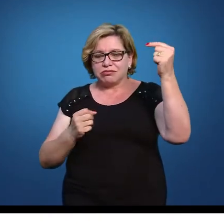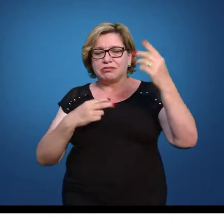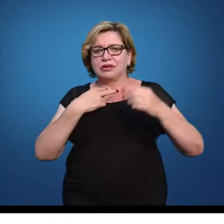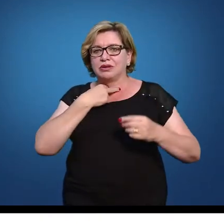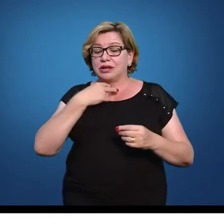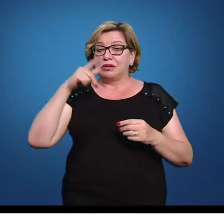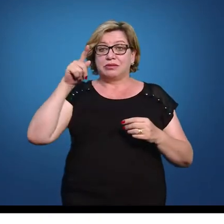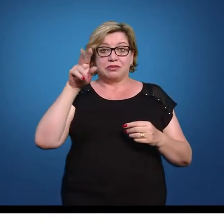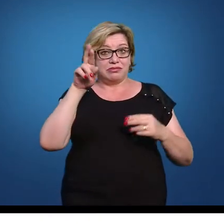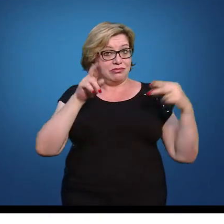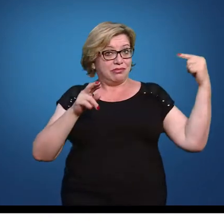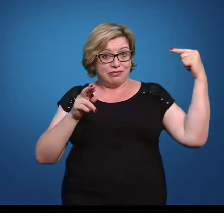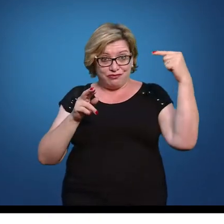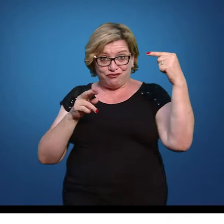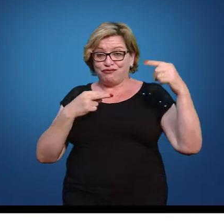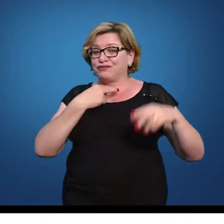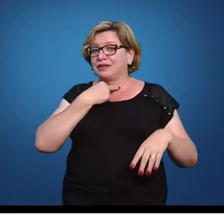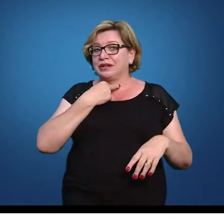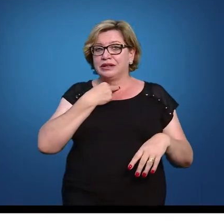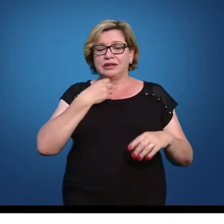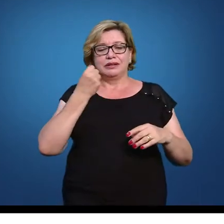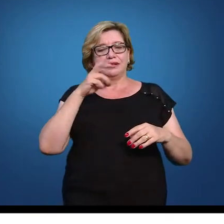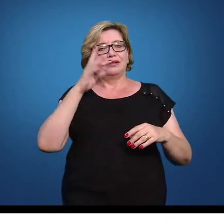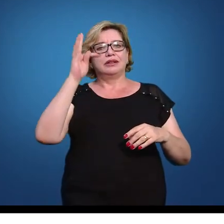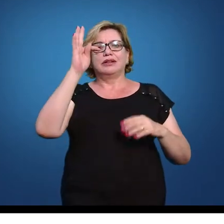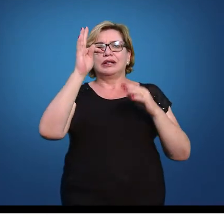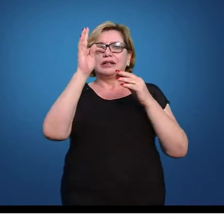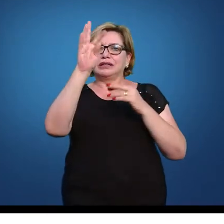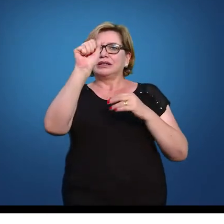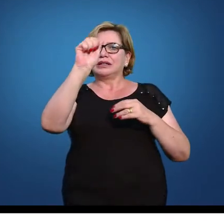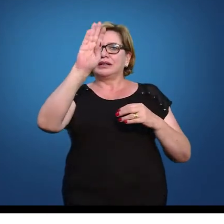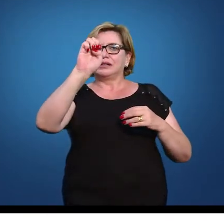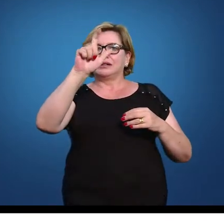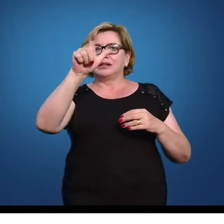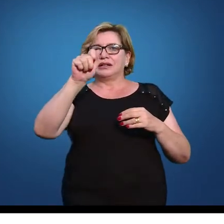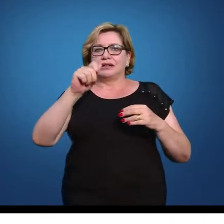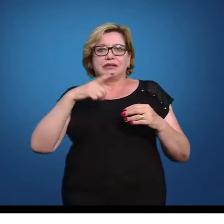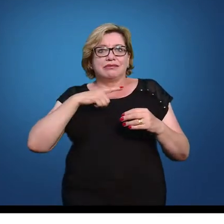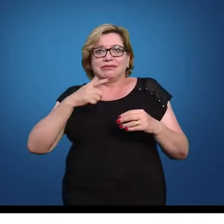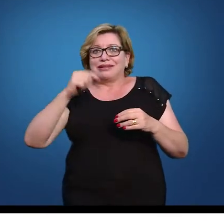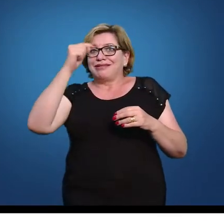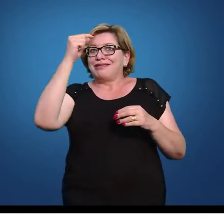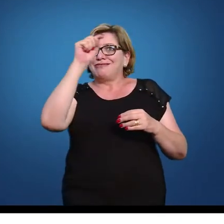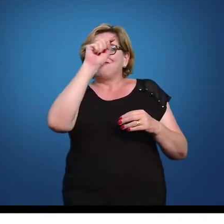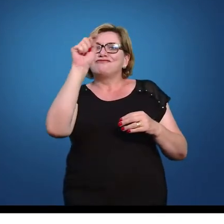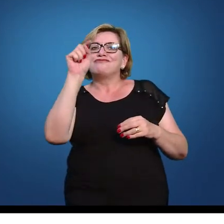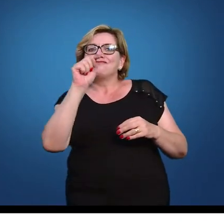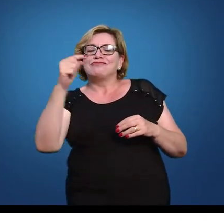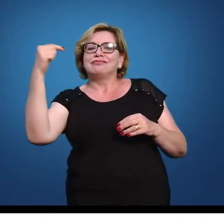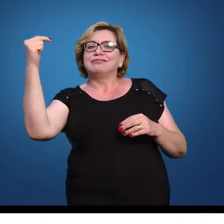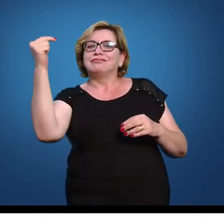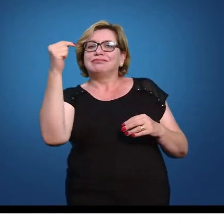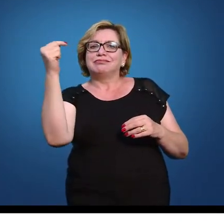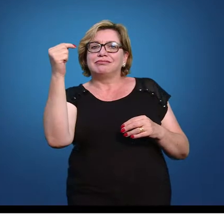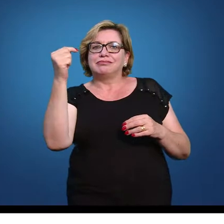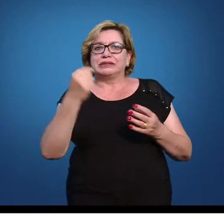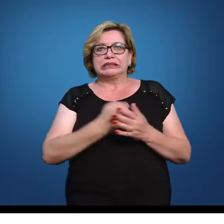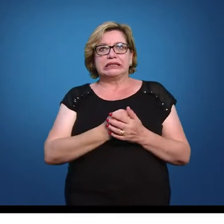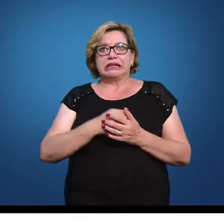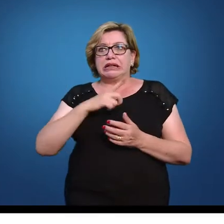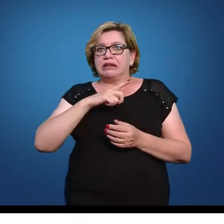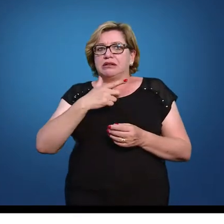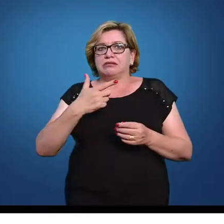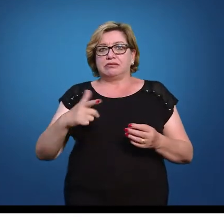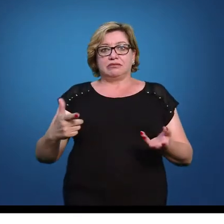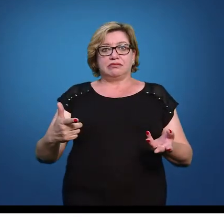Se você olhar na tabela que você tem, você não tem valores de Z negativo na tabela. Não foi